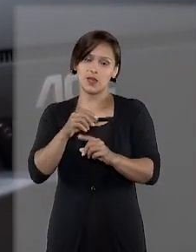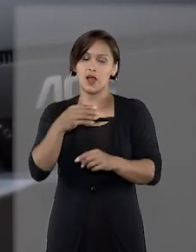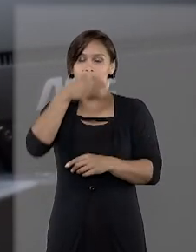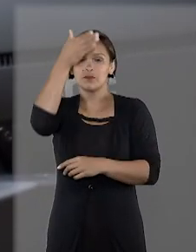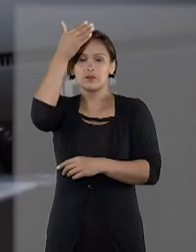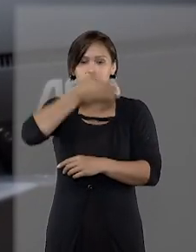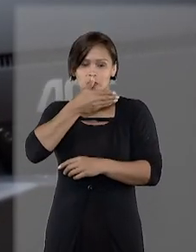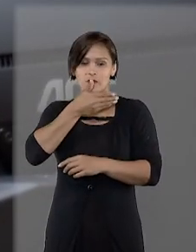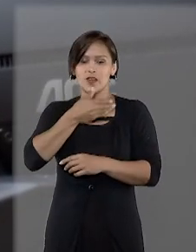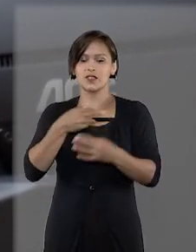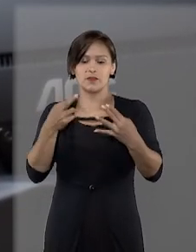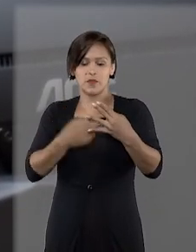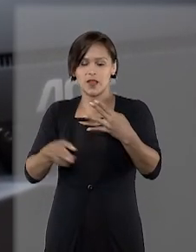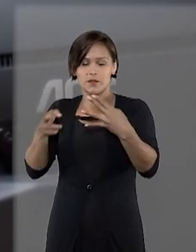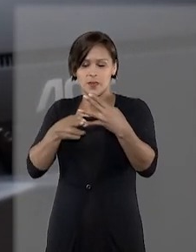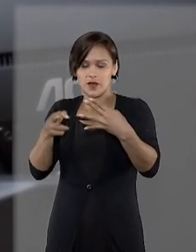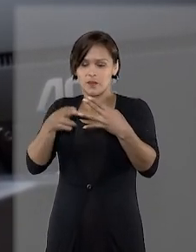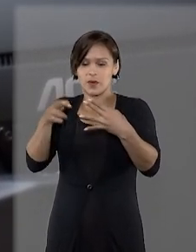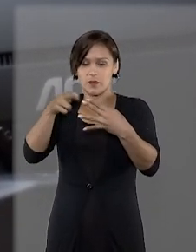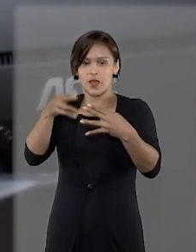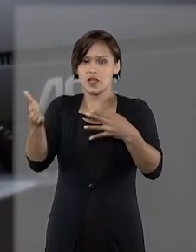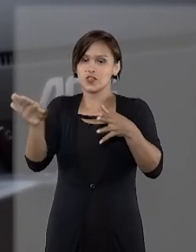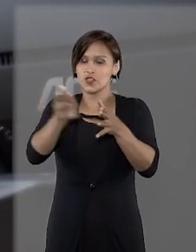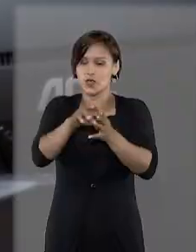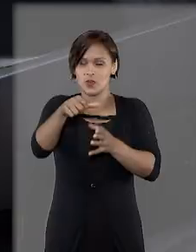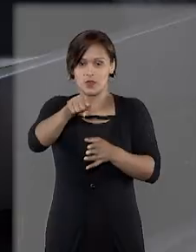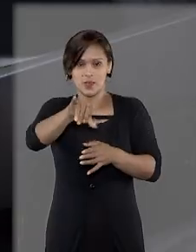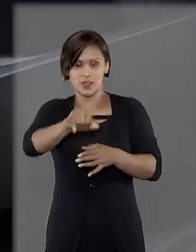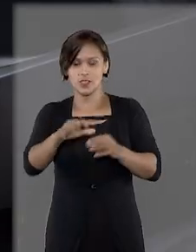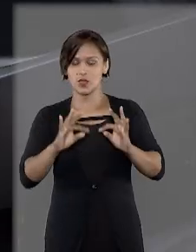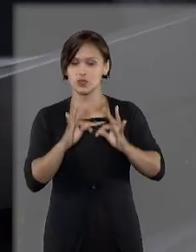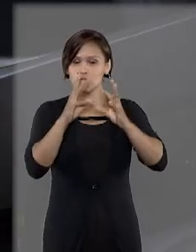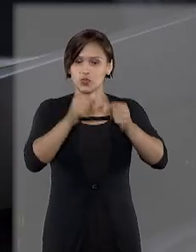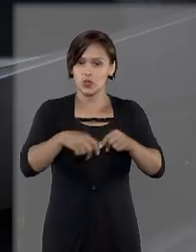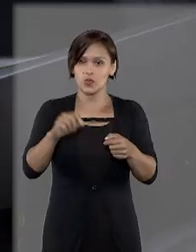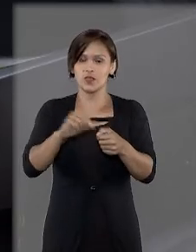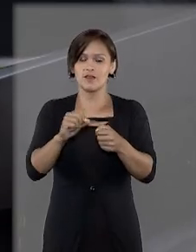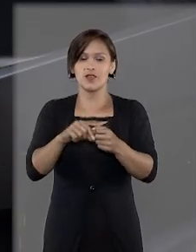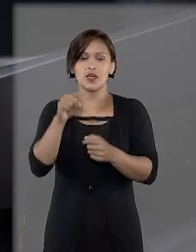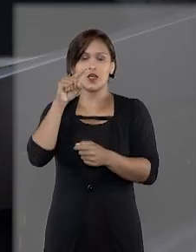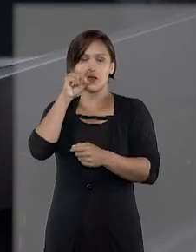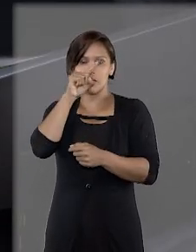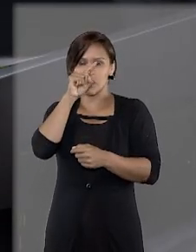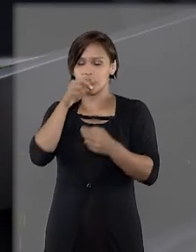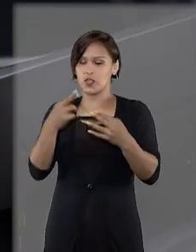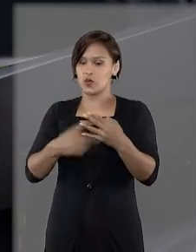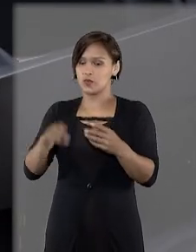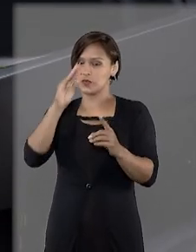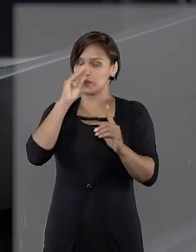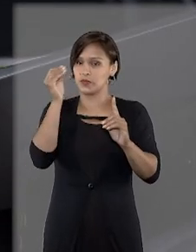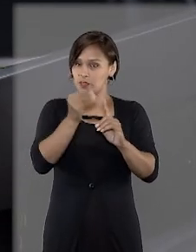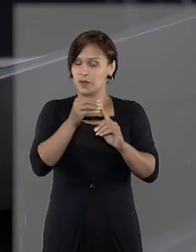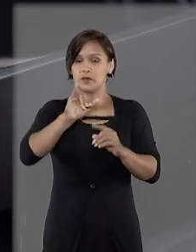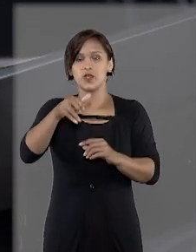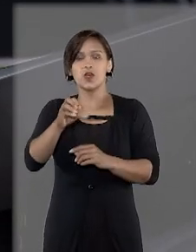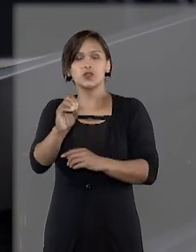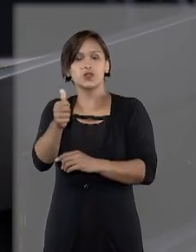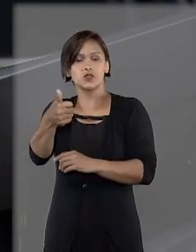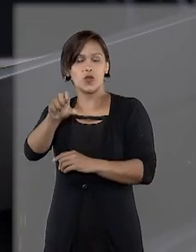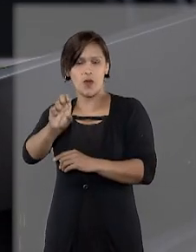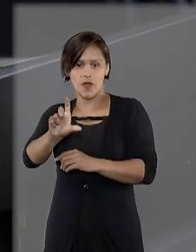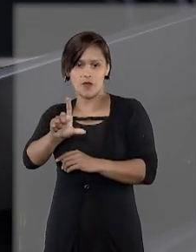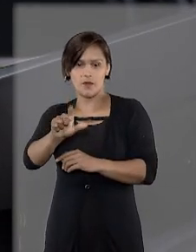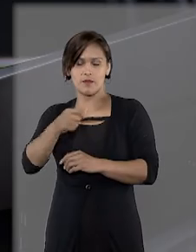comprovada pelas instâncias ordinárias a gravidade concreta da conduta e a periculosidade do recorrente. Joel Ilampa